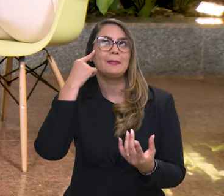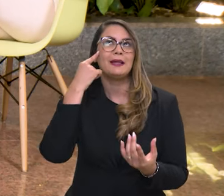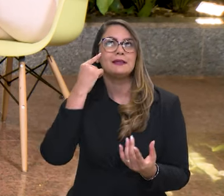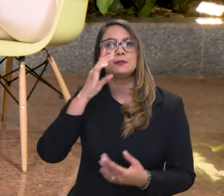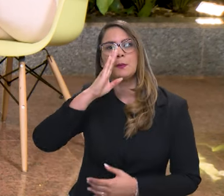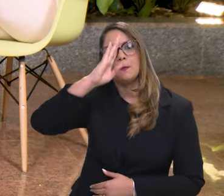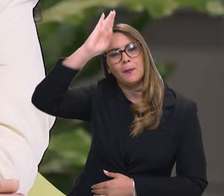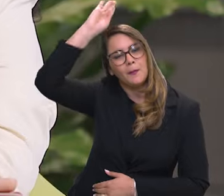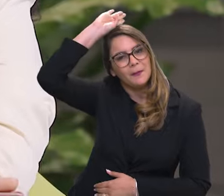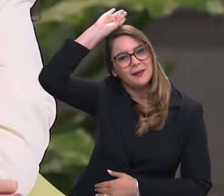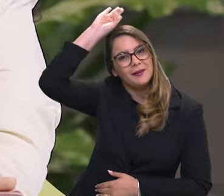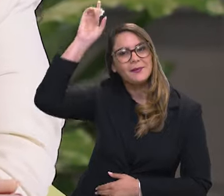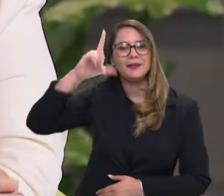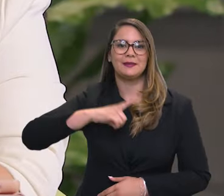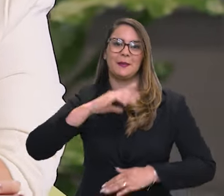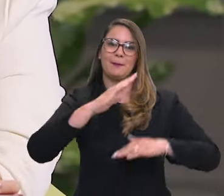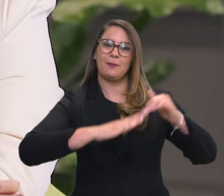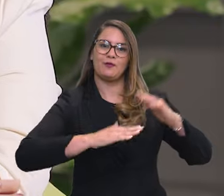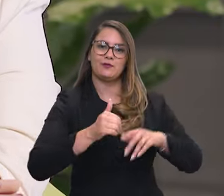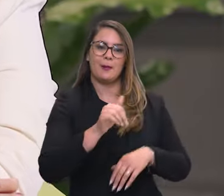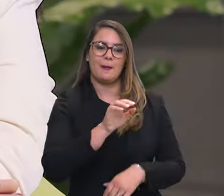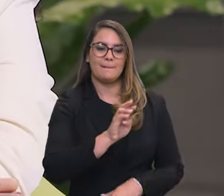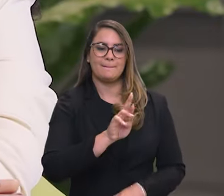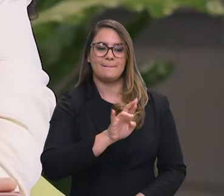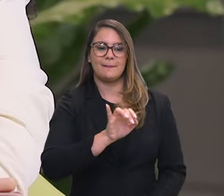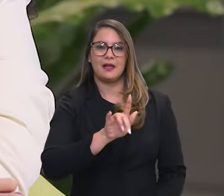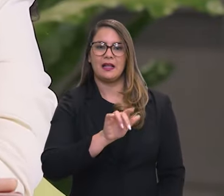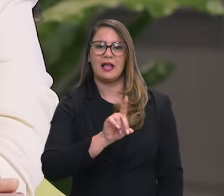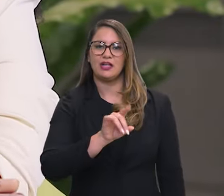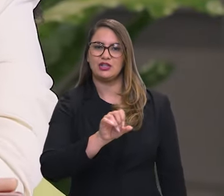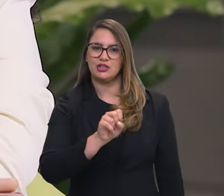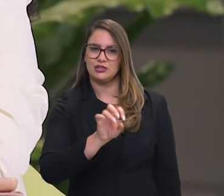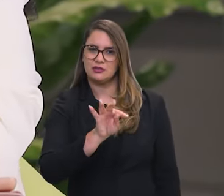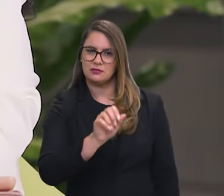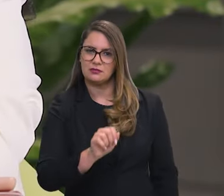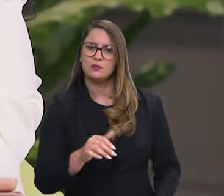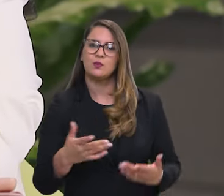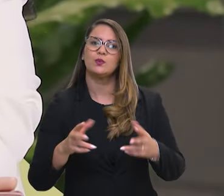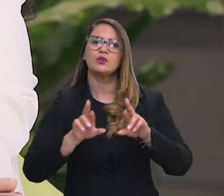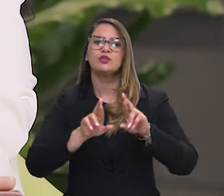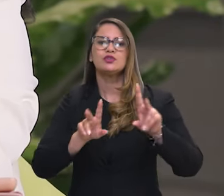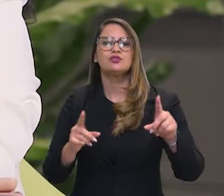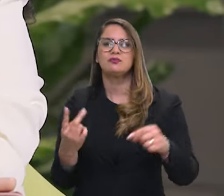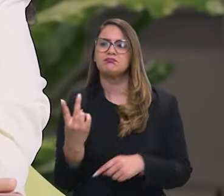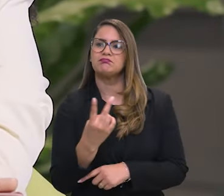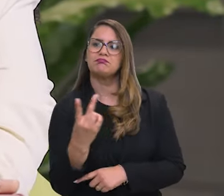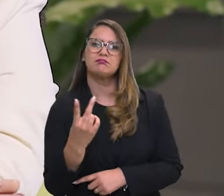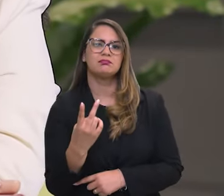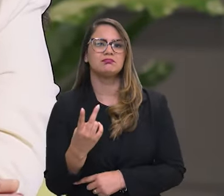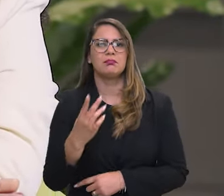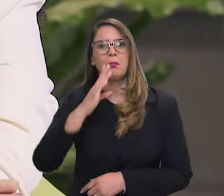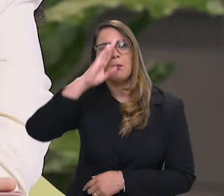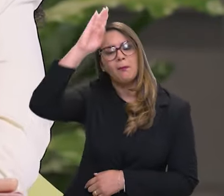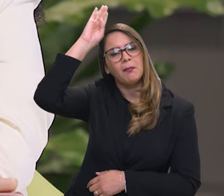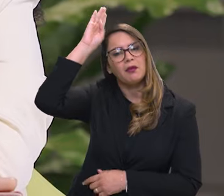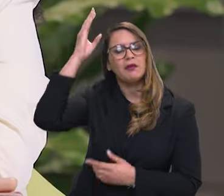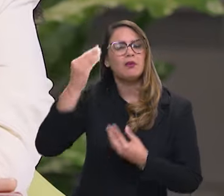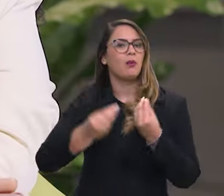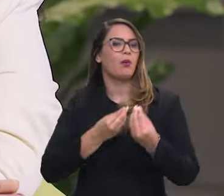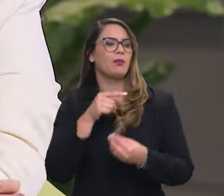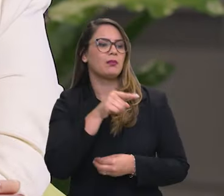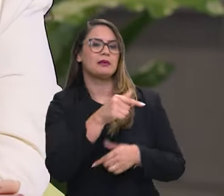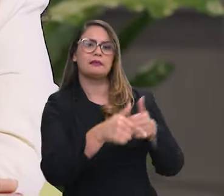brigadistas. Existe uma diferença na função ali do brigadista? Como que é a atuação do brigadista e do bombeiro?